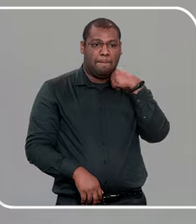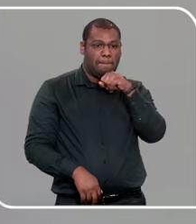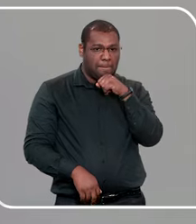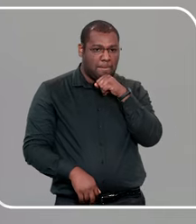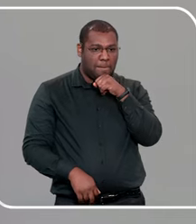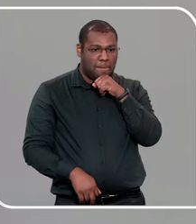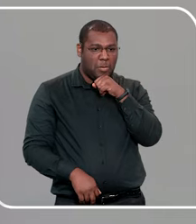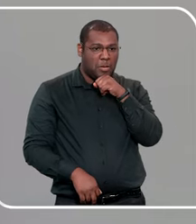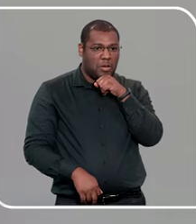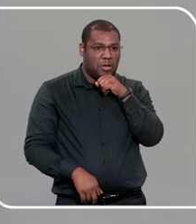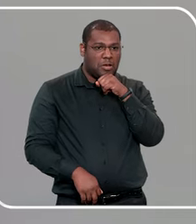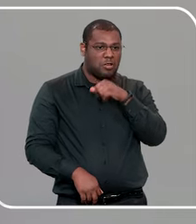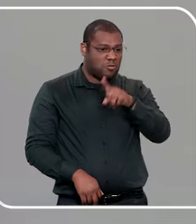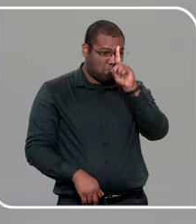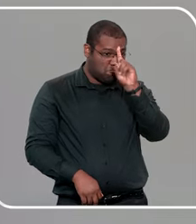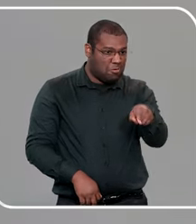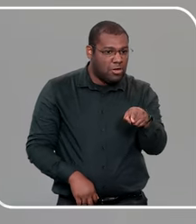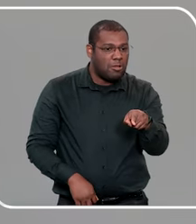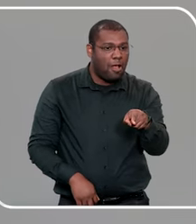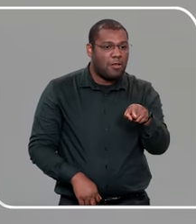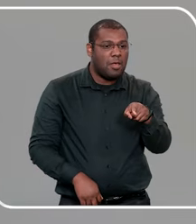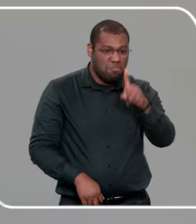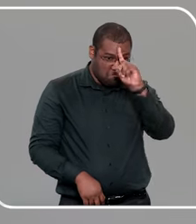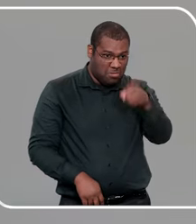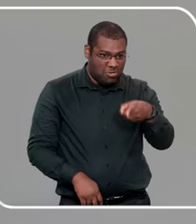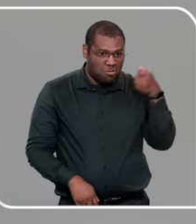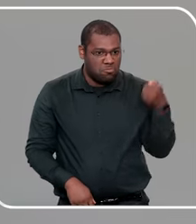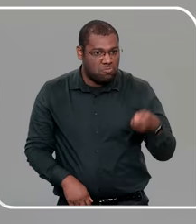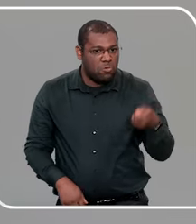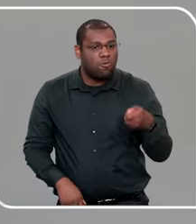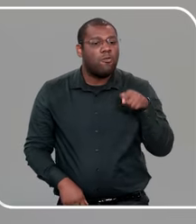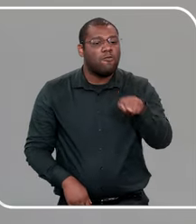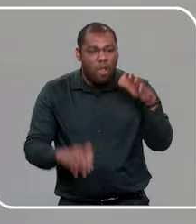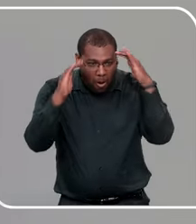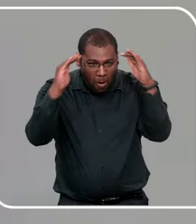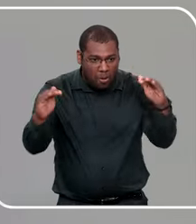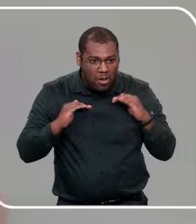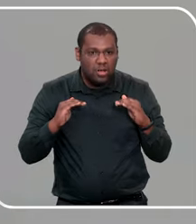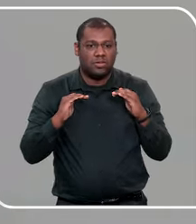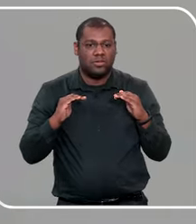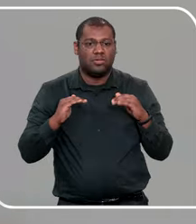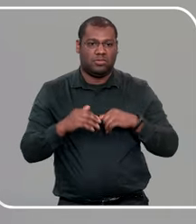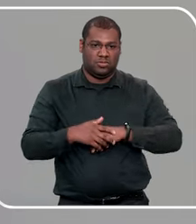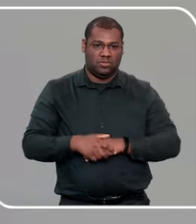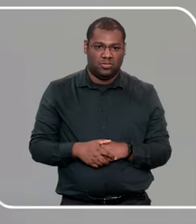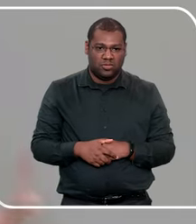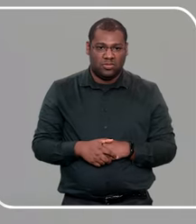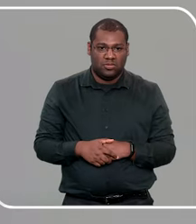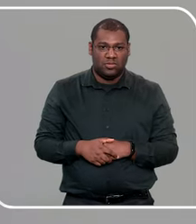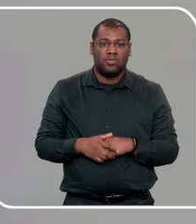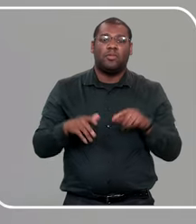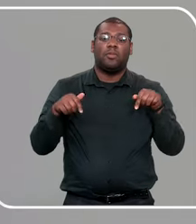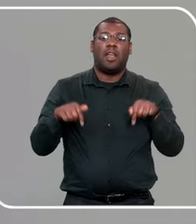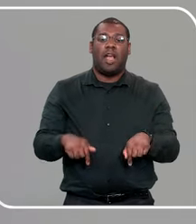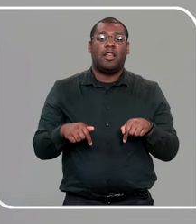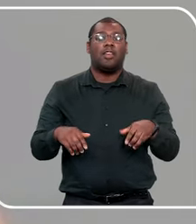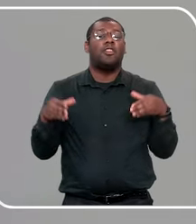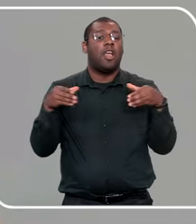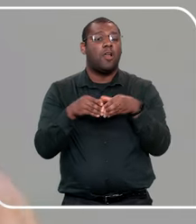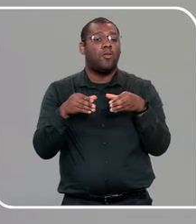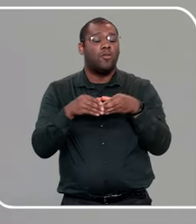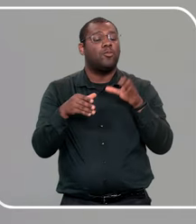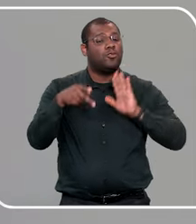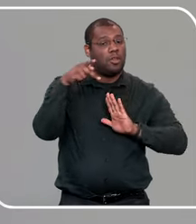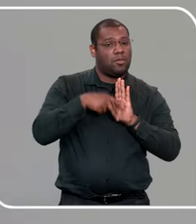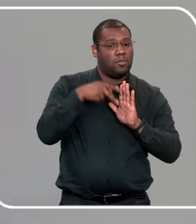criação autoritária do tipo, eu mando, você obedece. Então, nós aqui, do círculo, da comissão da primeira infância, com